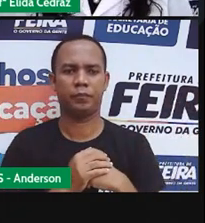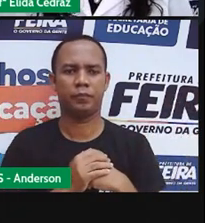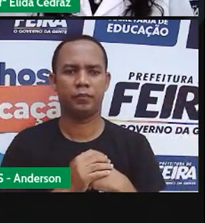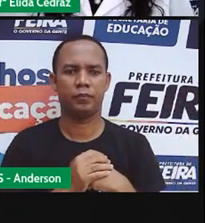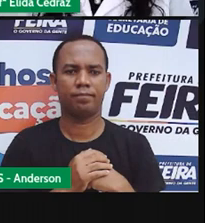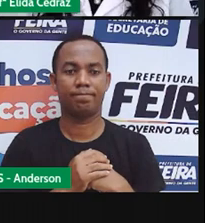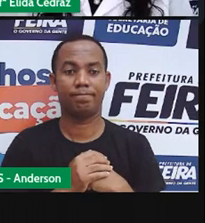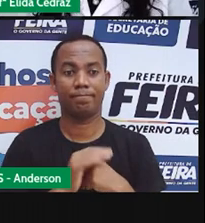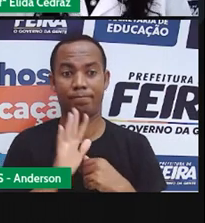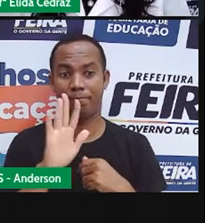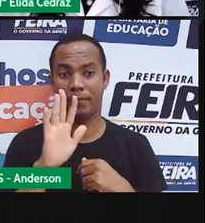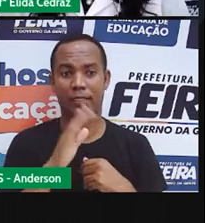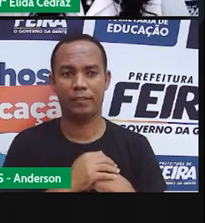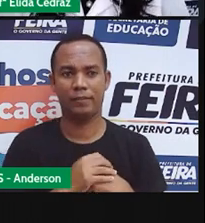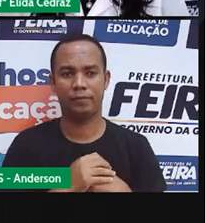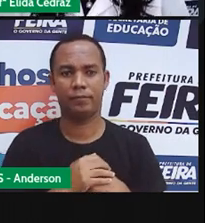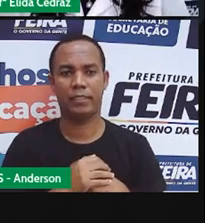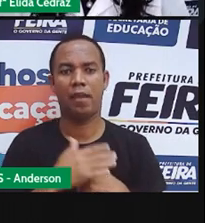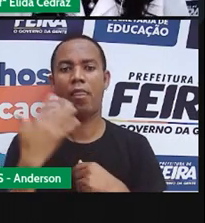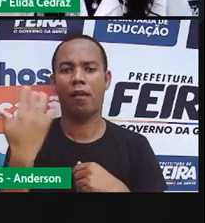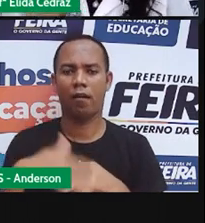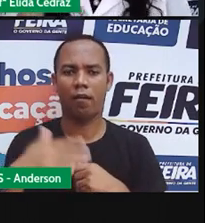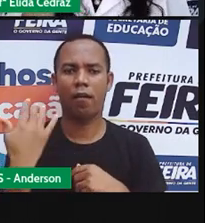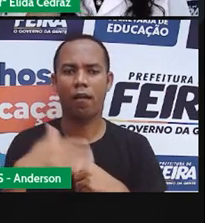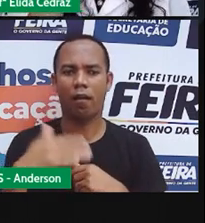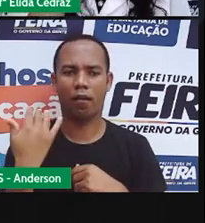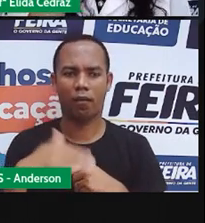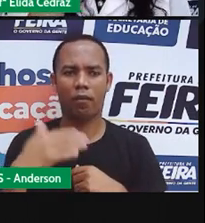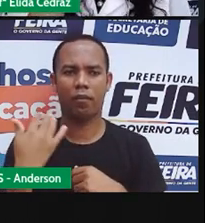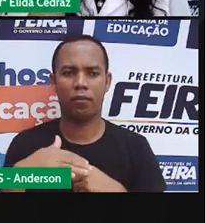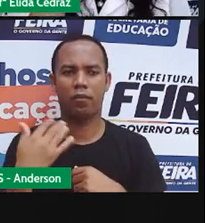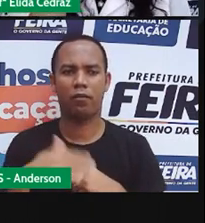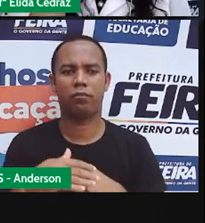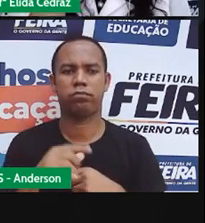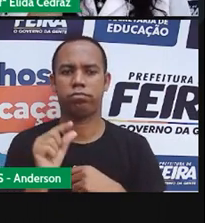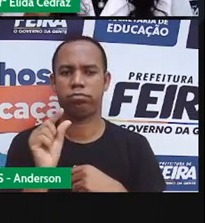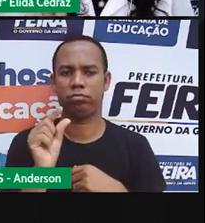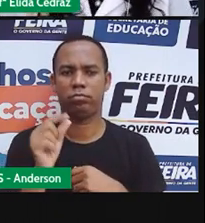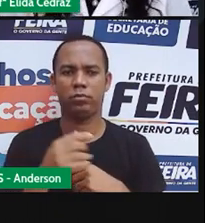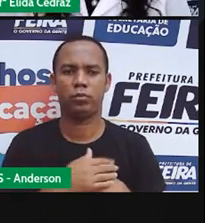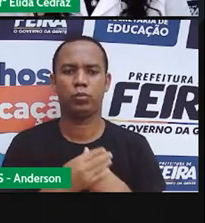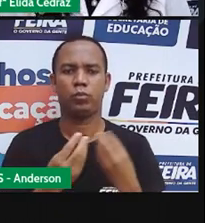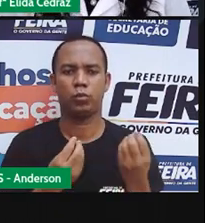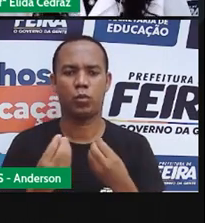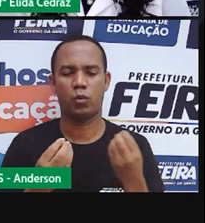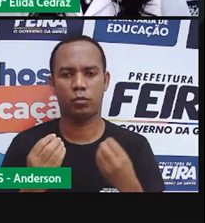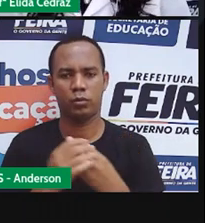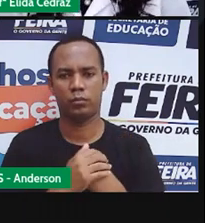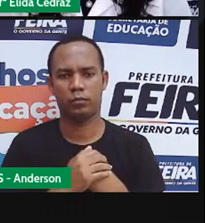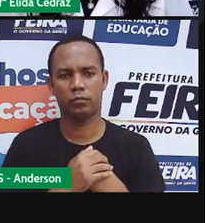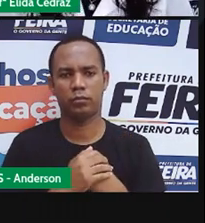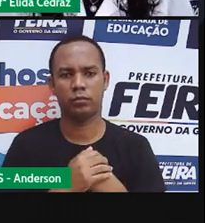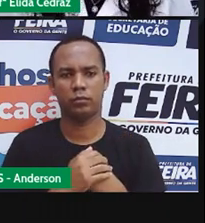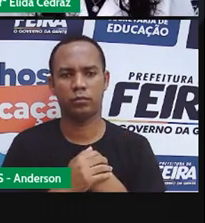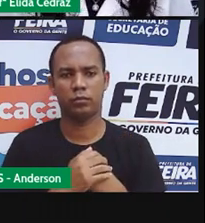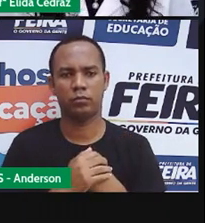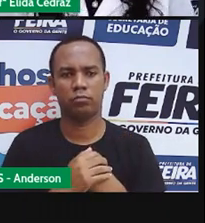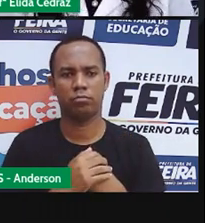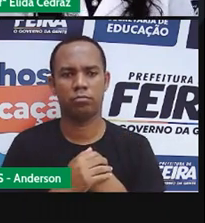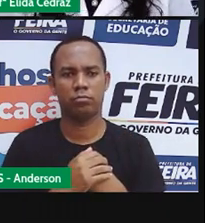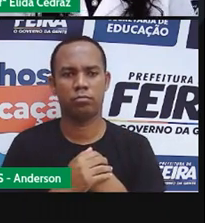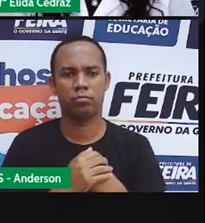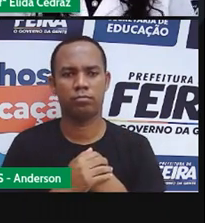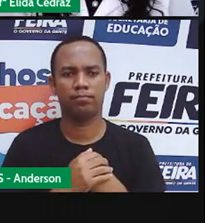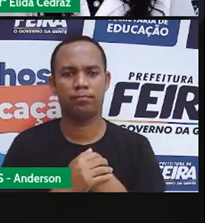A desnotada é que o custo é alto, ela é um pouco salgadinha no bolso. Não acumula